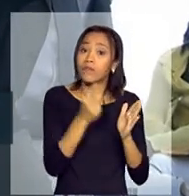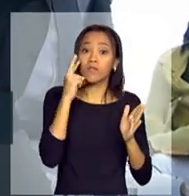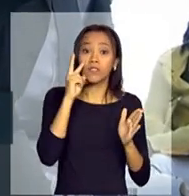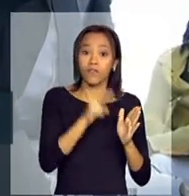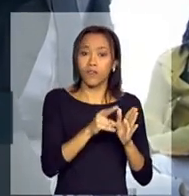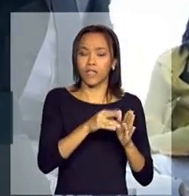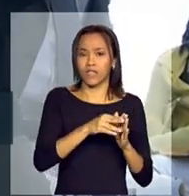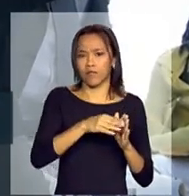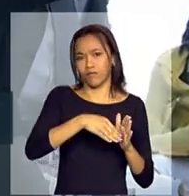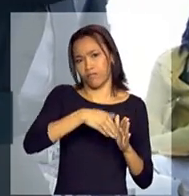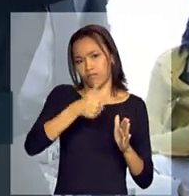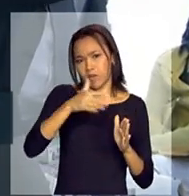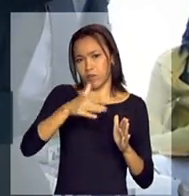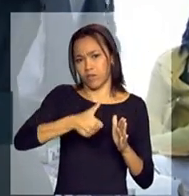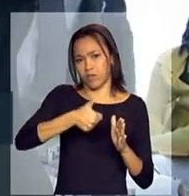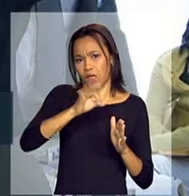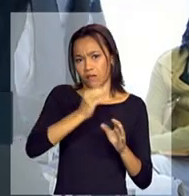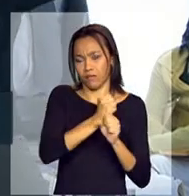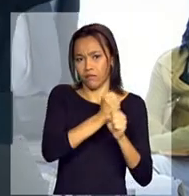milênio,